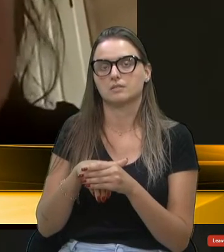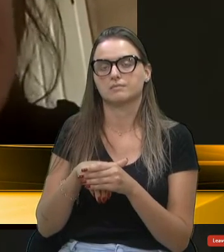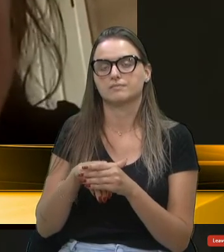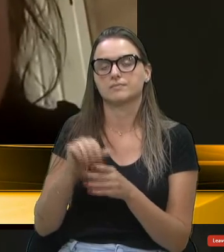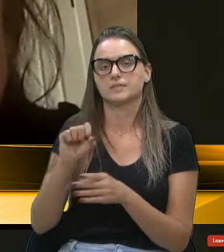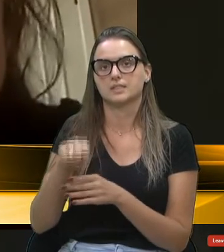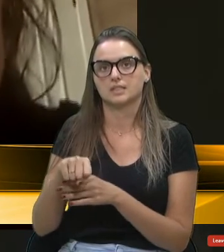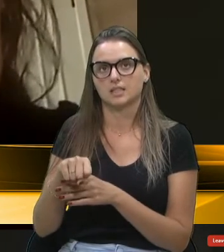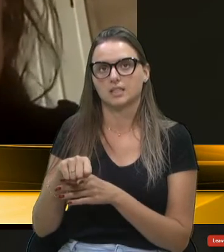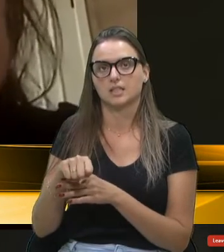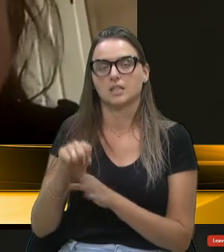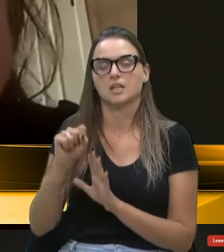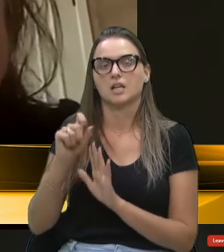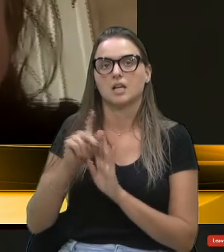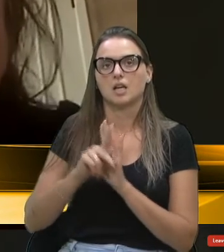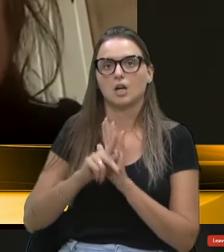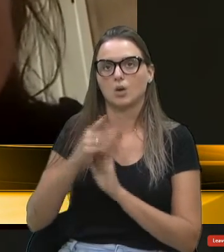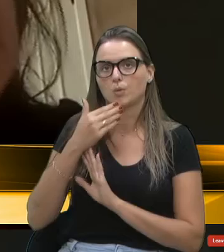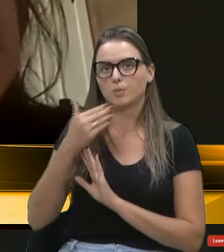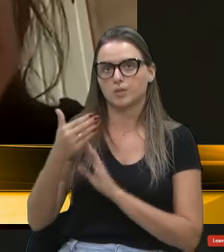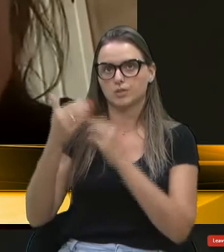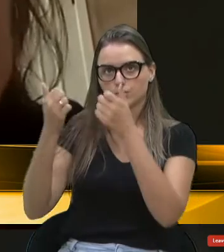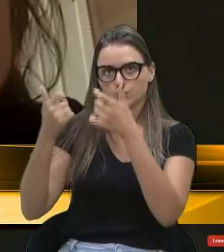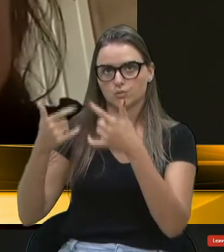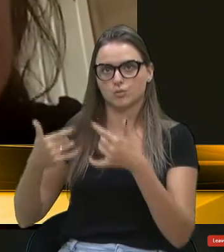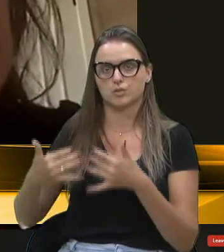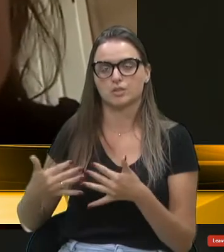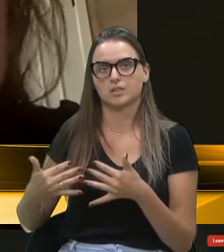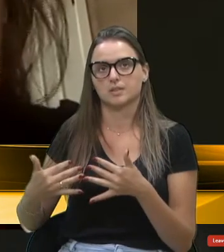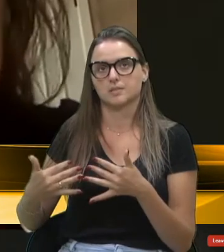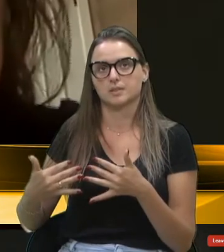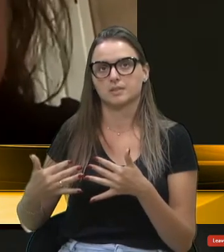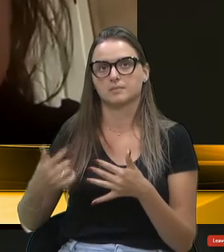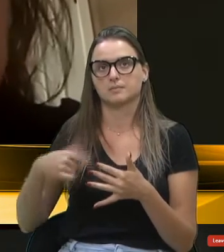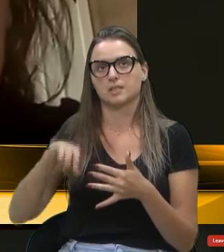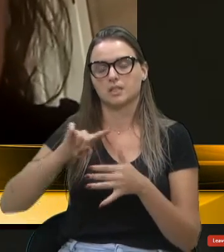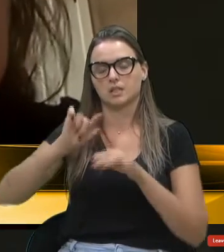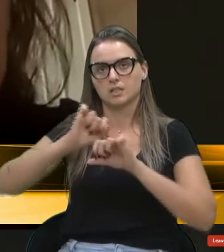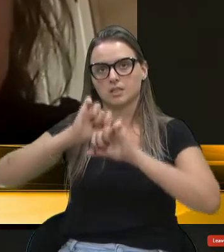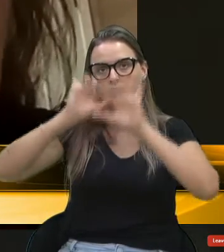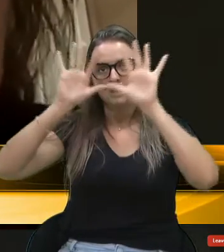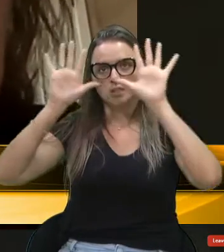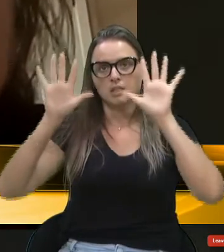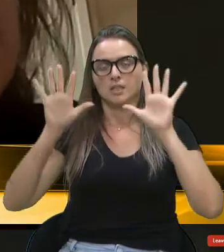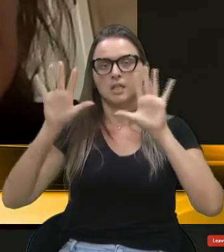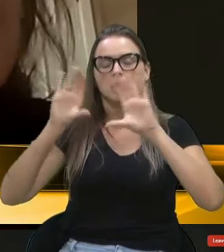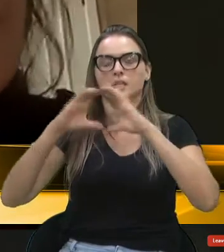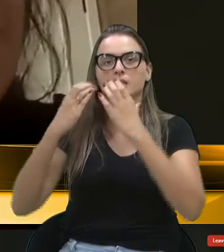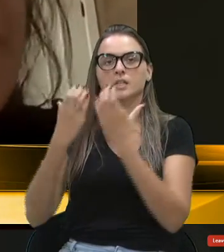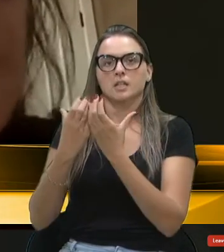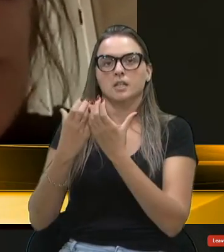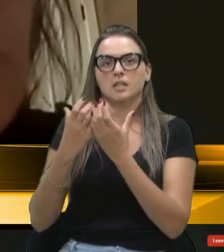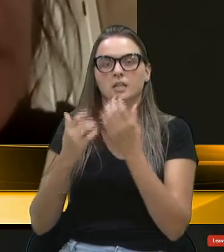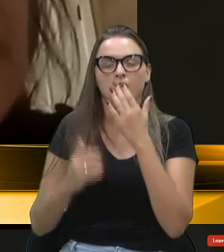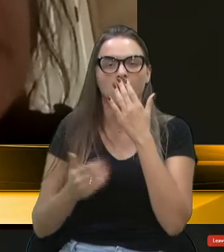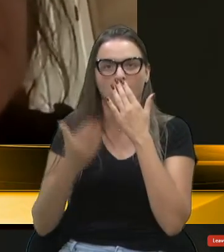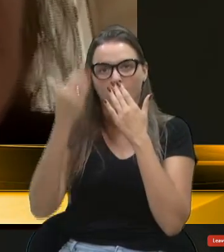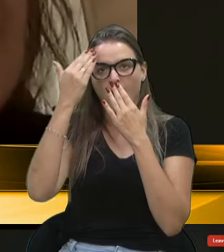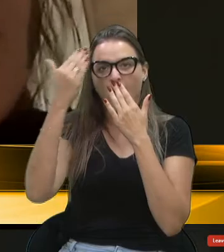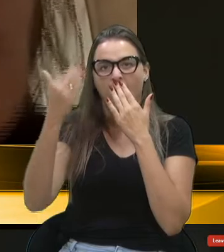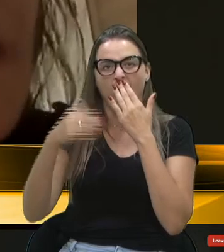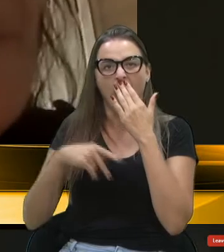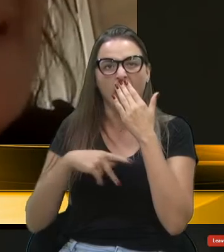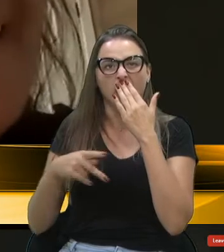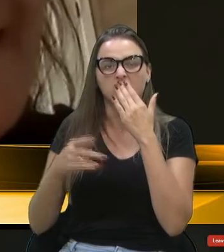votem favorável ao nosso pedido de informação para que isso seja esclarecido a toda a comunidade. Muito obrigada.